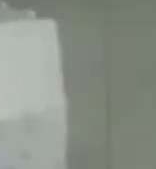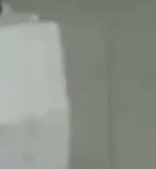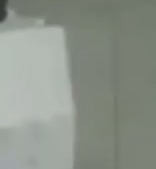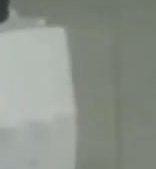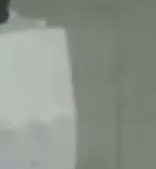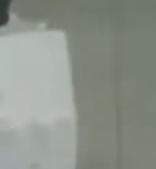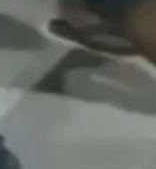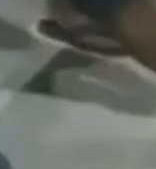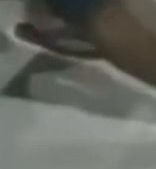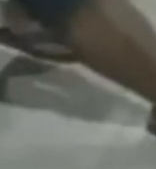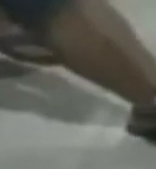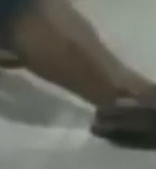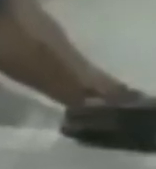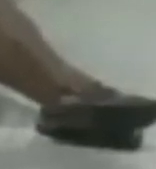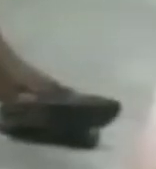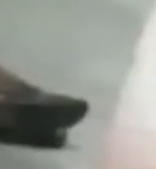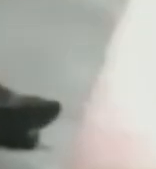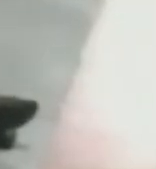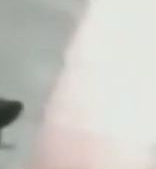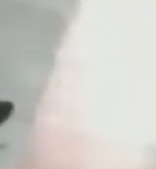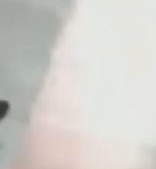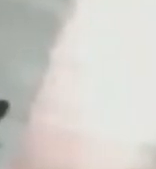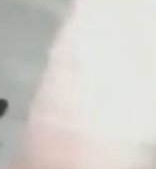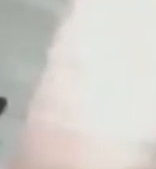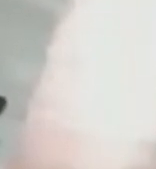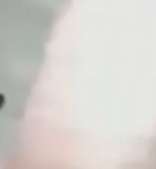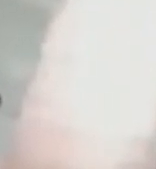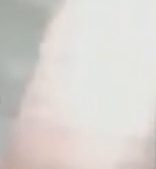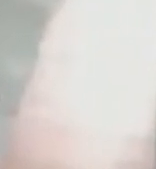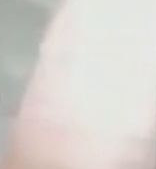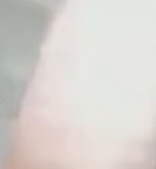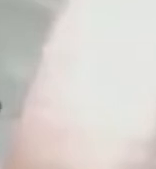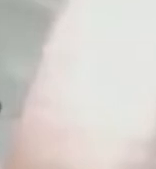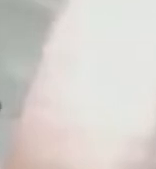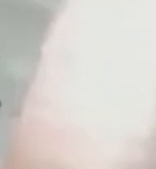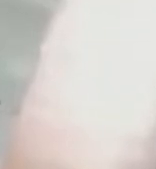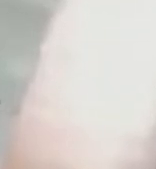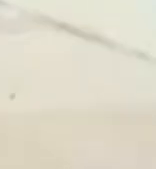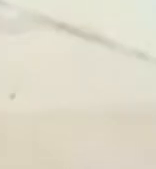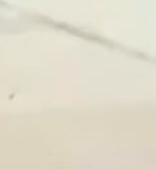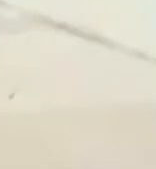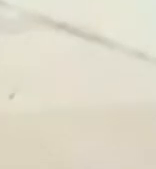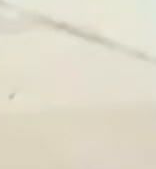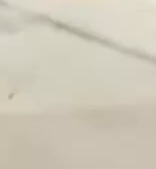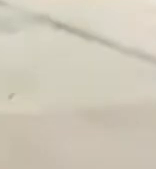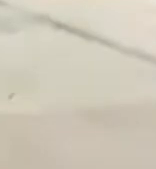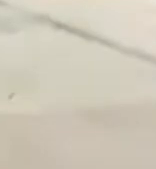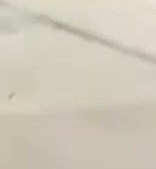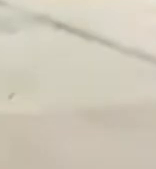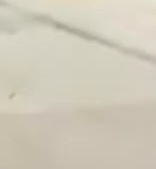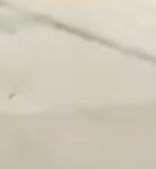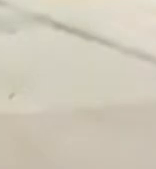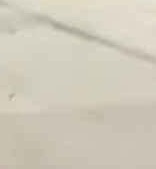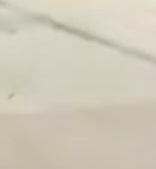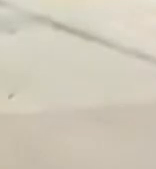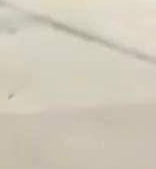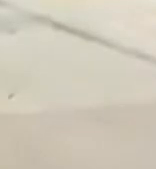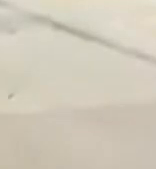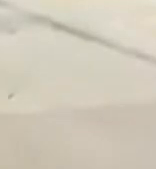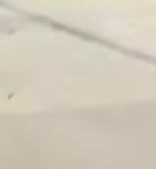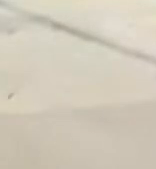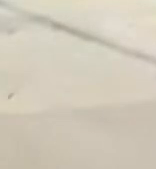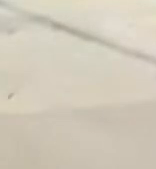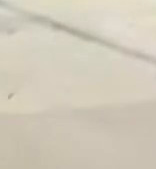participativo esteve presente nos três mandatos do prefeito Celso Zucchi, sempre com o objetivo de garantir a